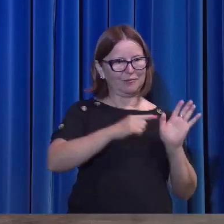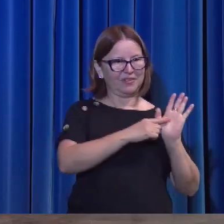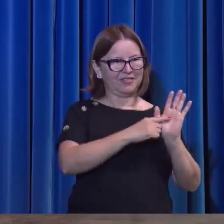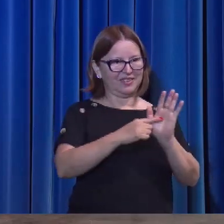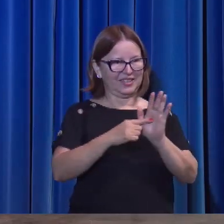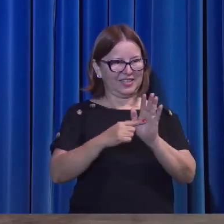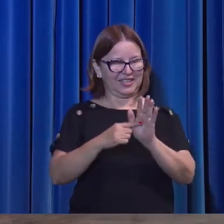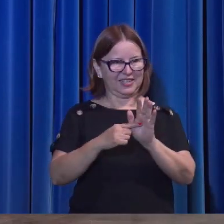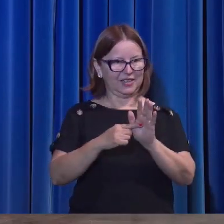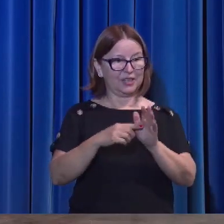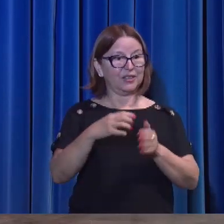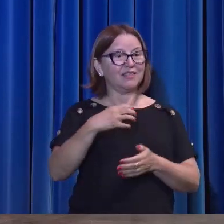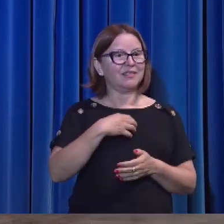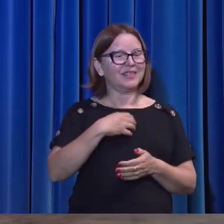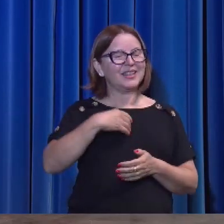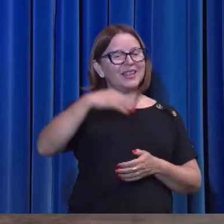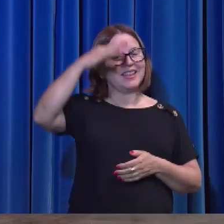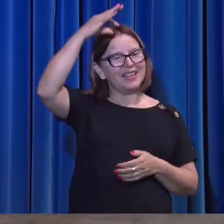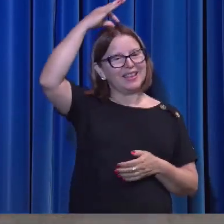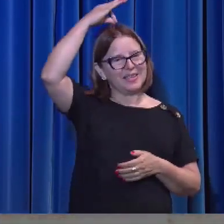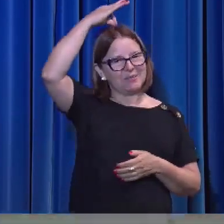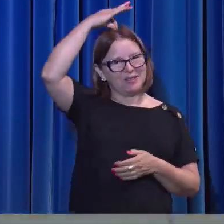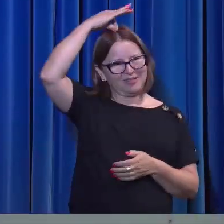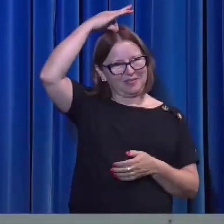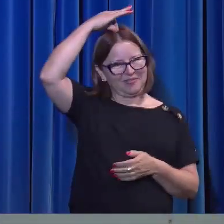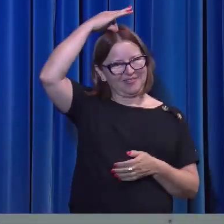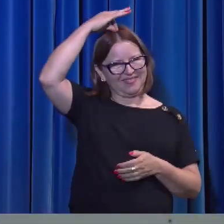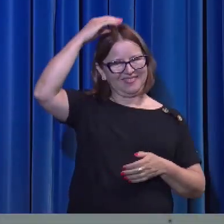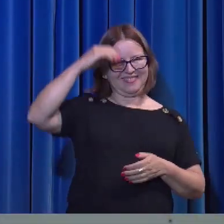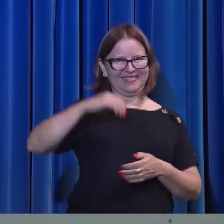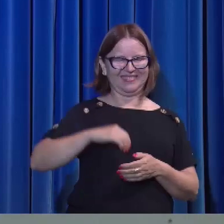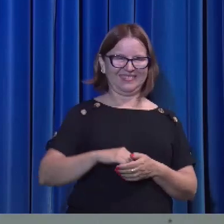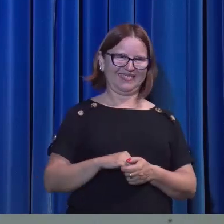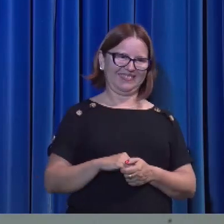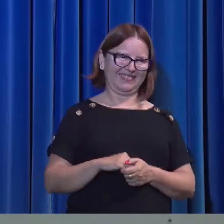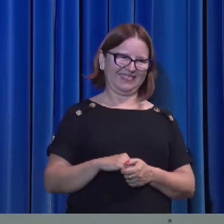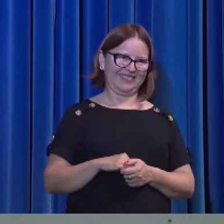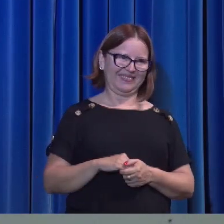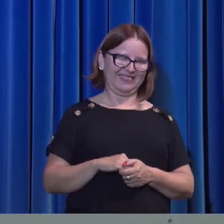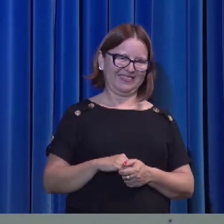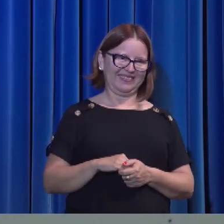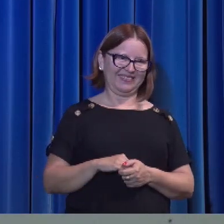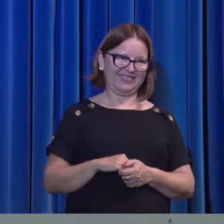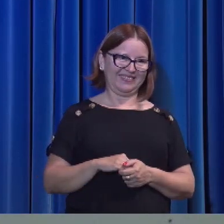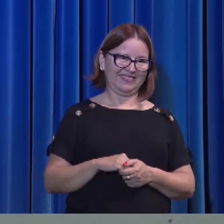espiritual. Que aqui entrava num outro campo.